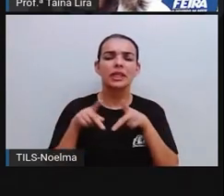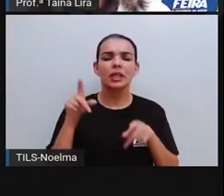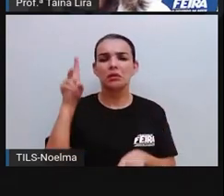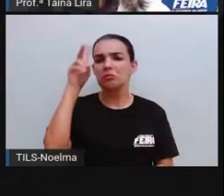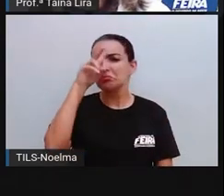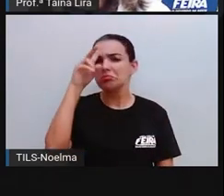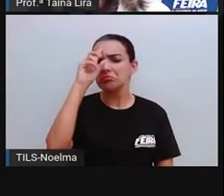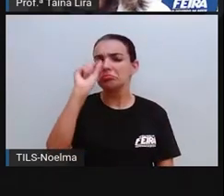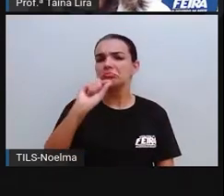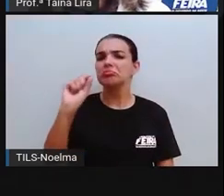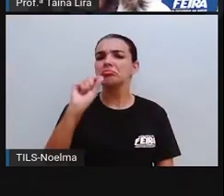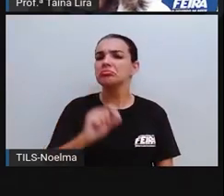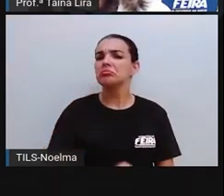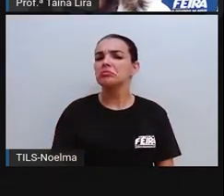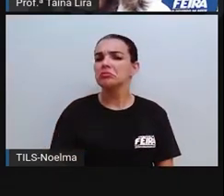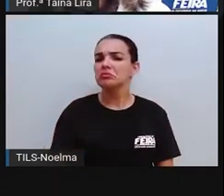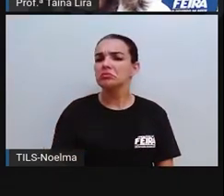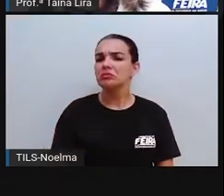mesmo?